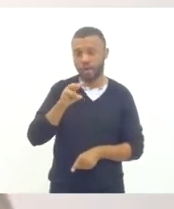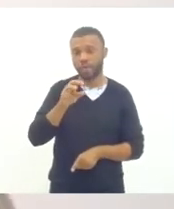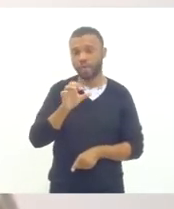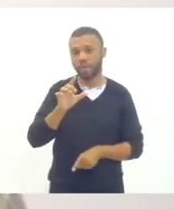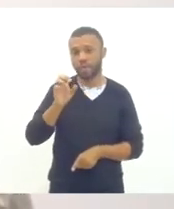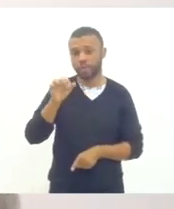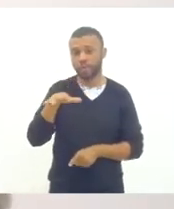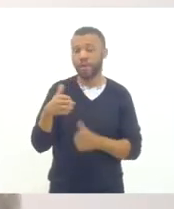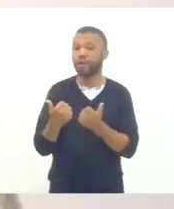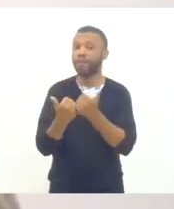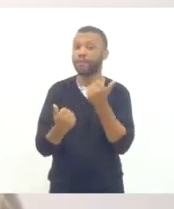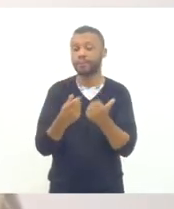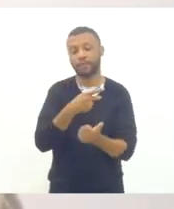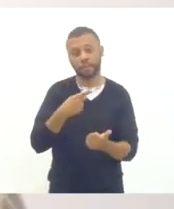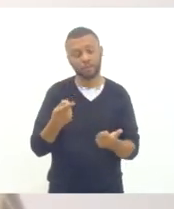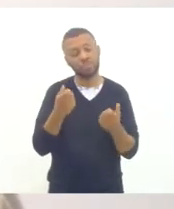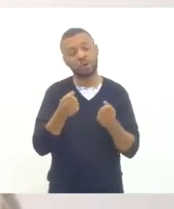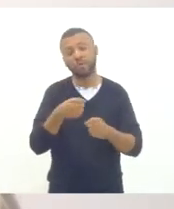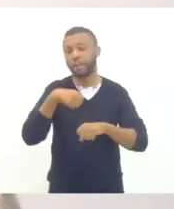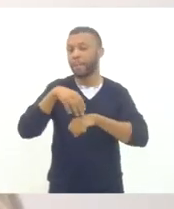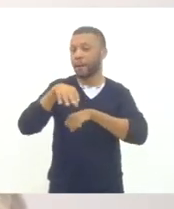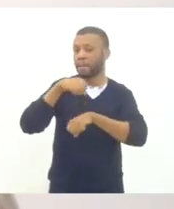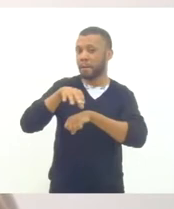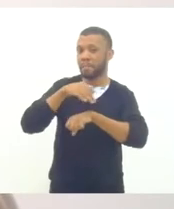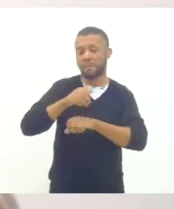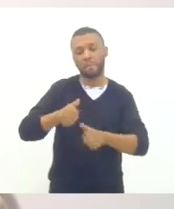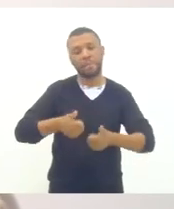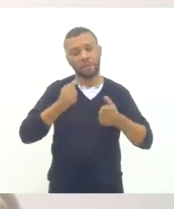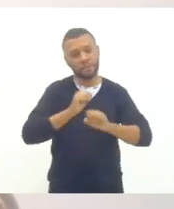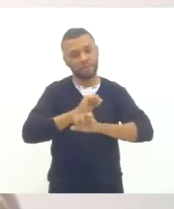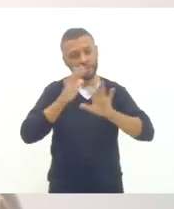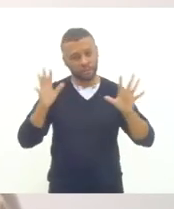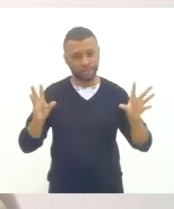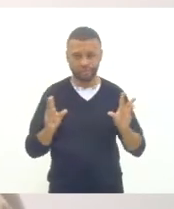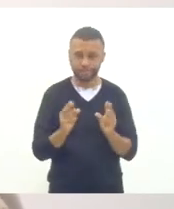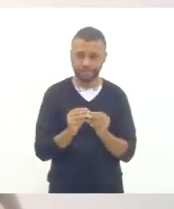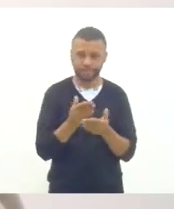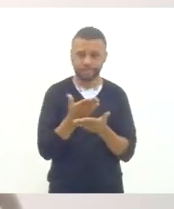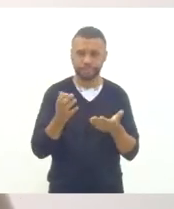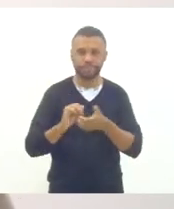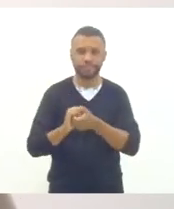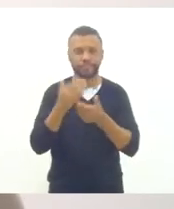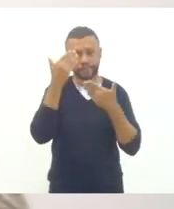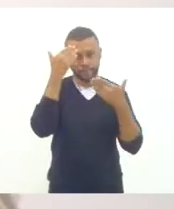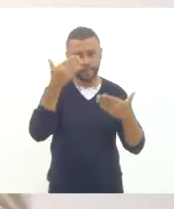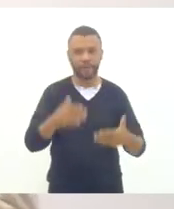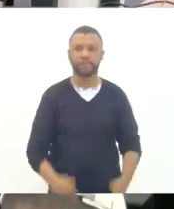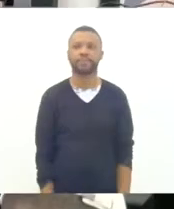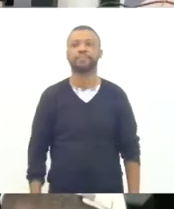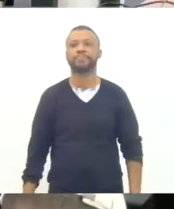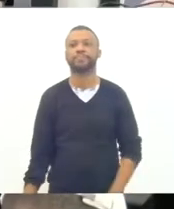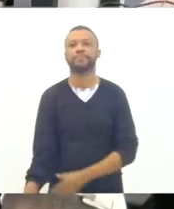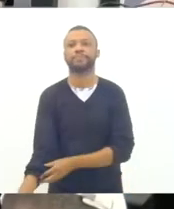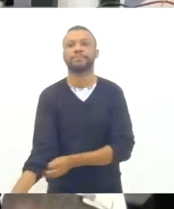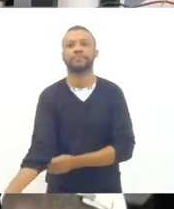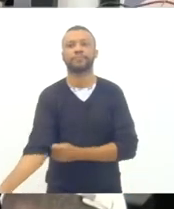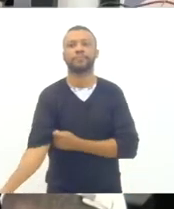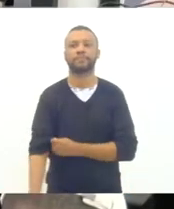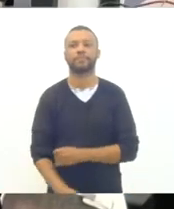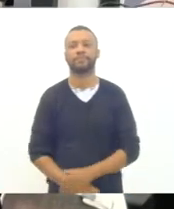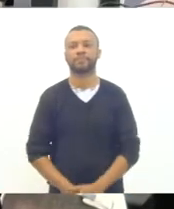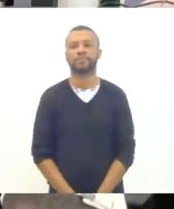vai expor melhor para vocês todos o que eu posso dizer. Obrigado. Obrigado, senhor Carlos.